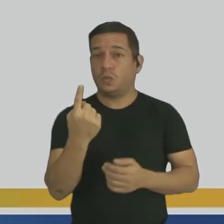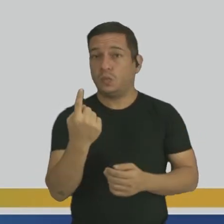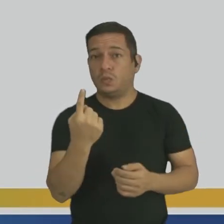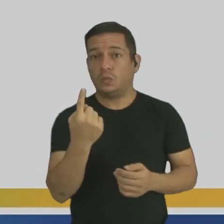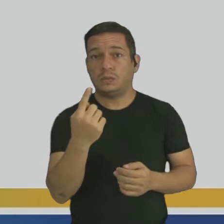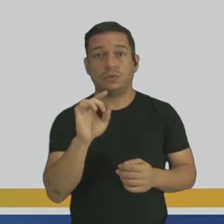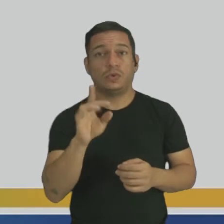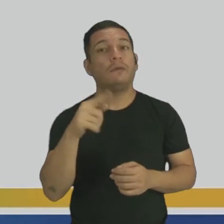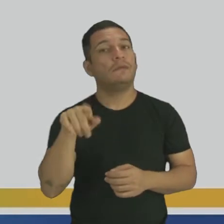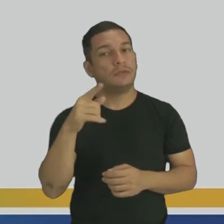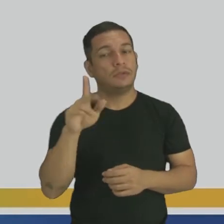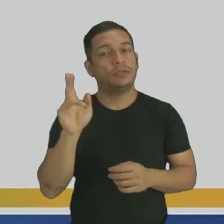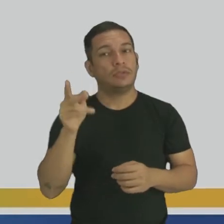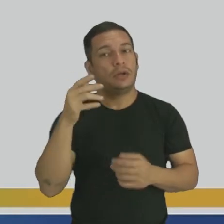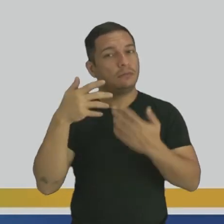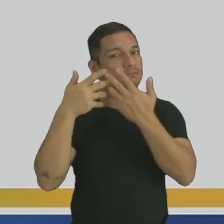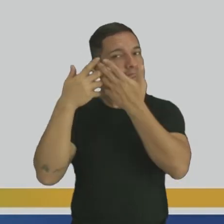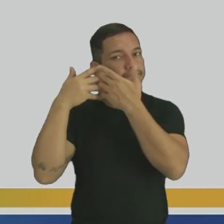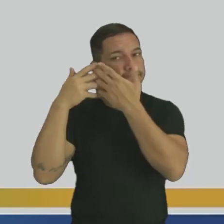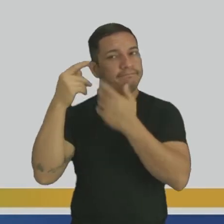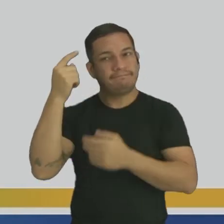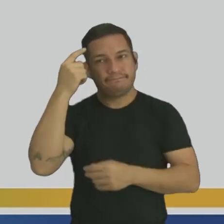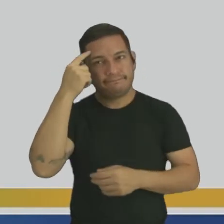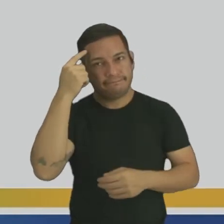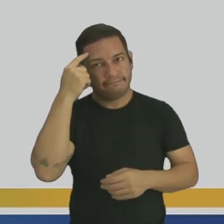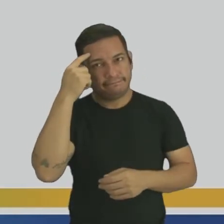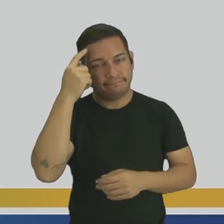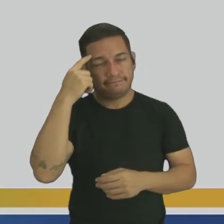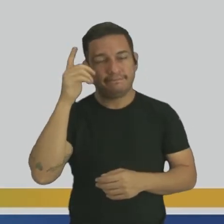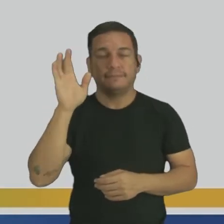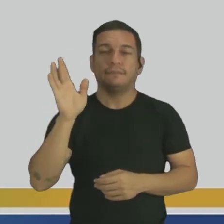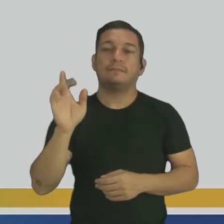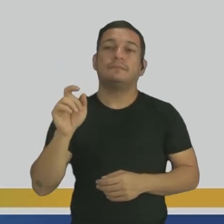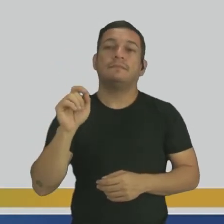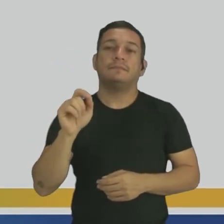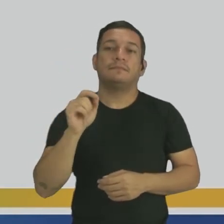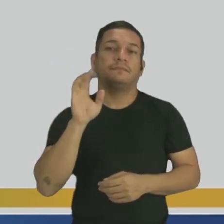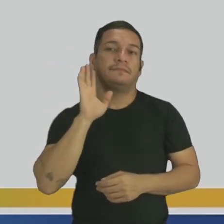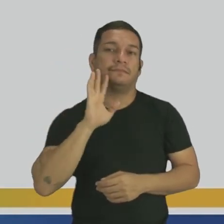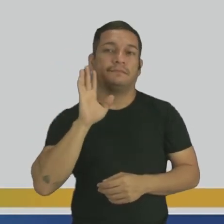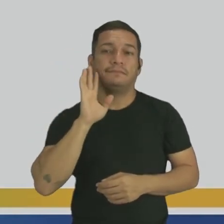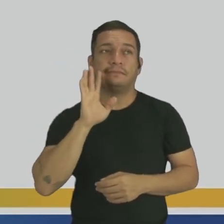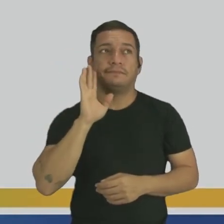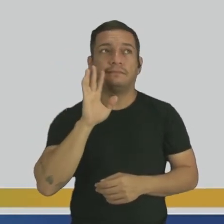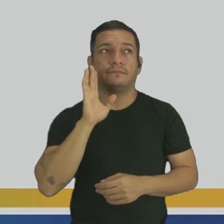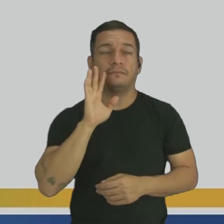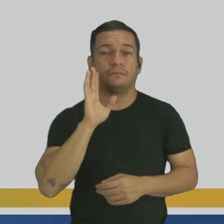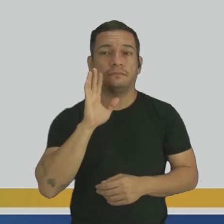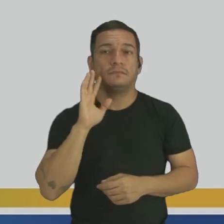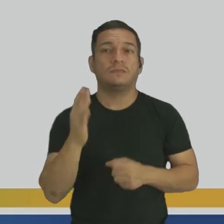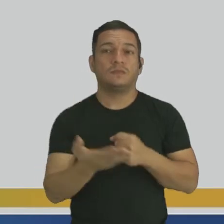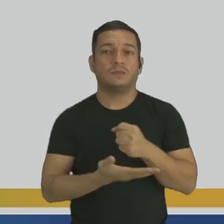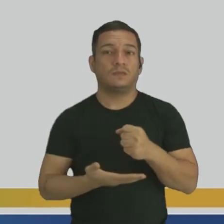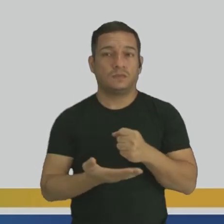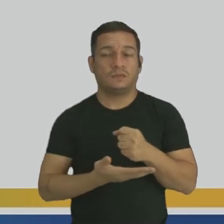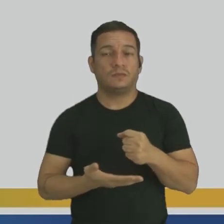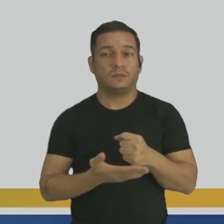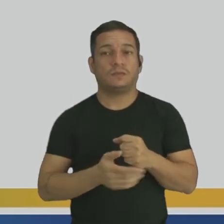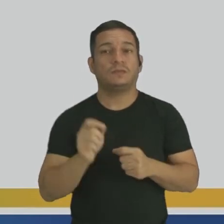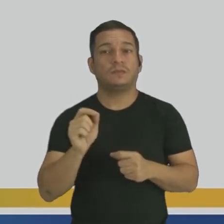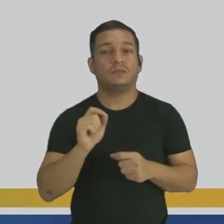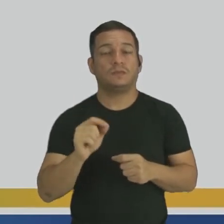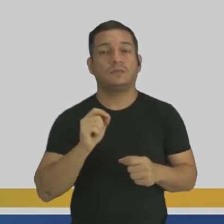dessa, você tem reflexão, você pensa, ou você tem pensamentos bem legais acerca de uma situação que é